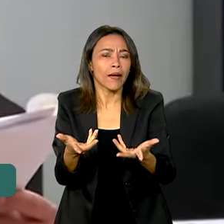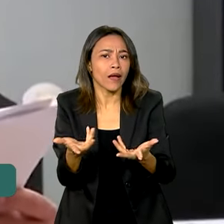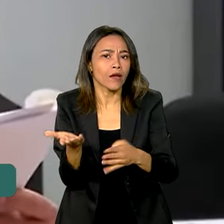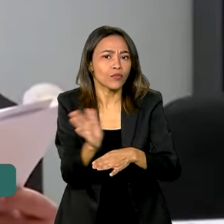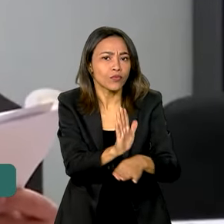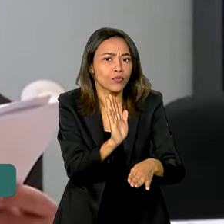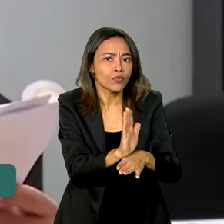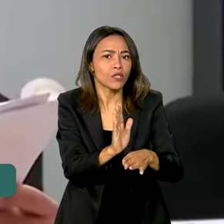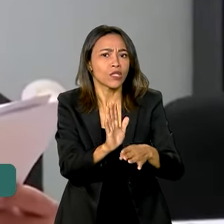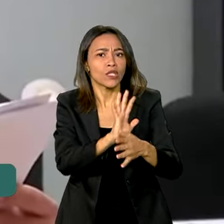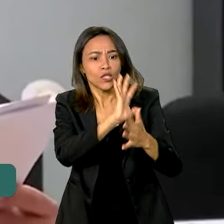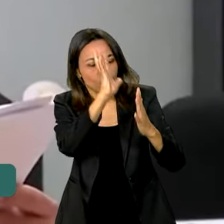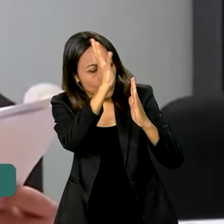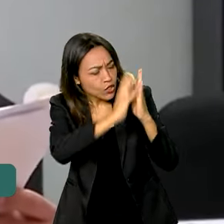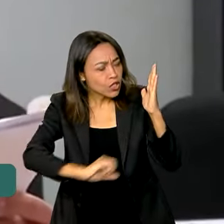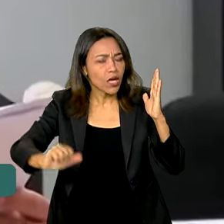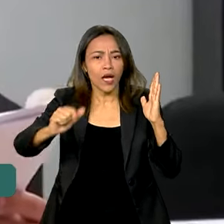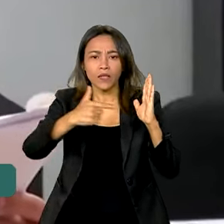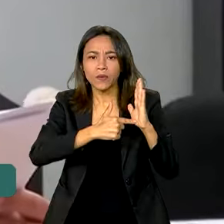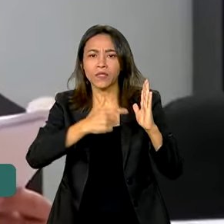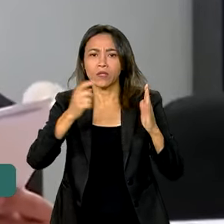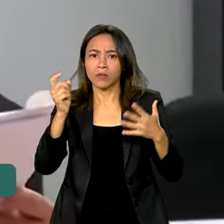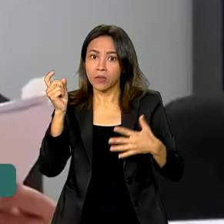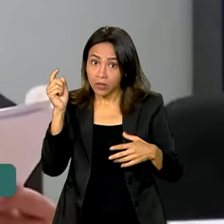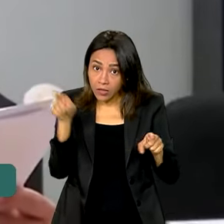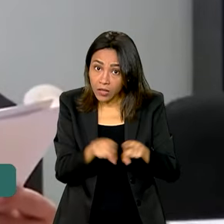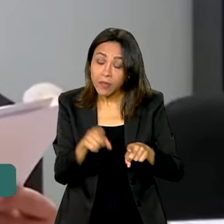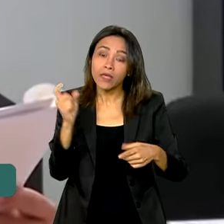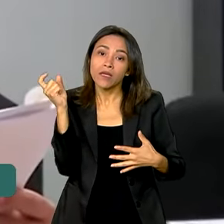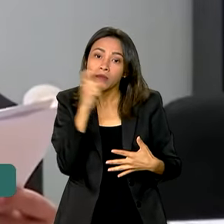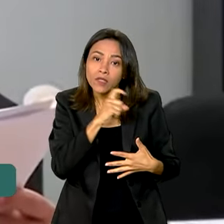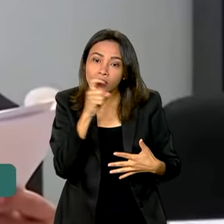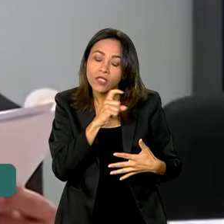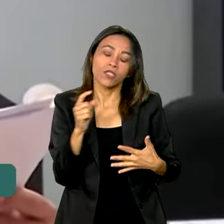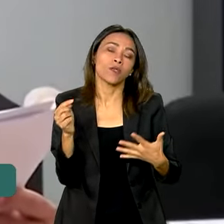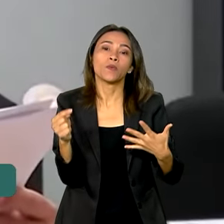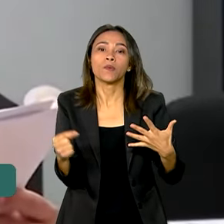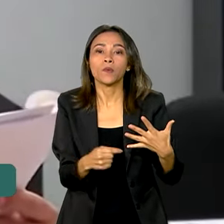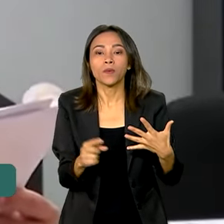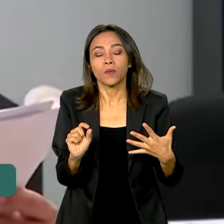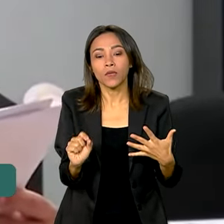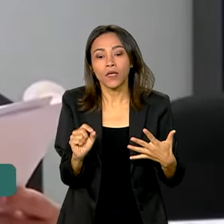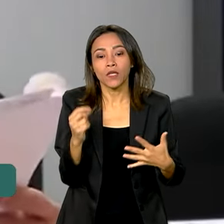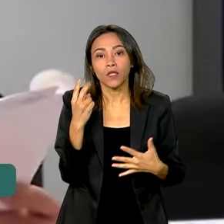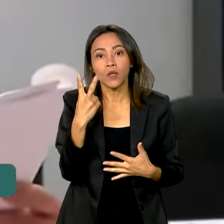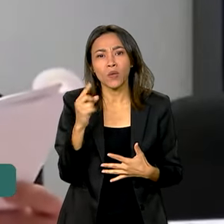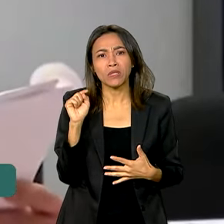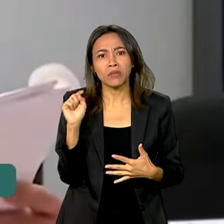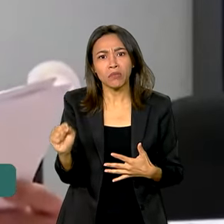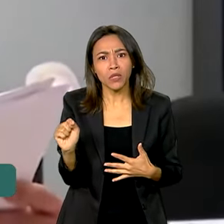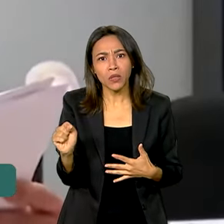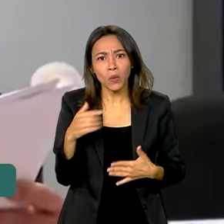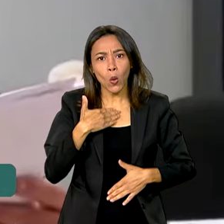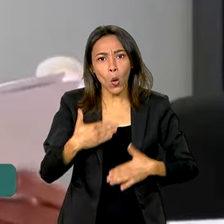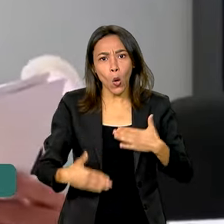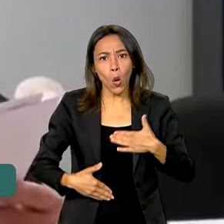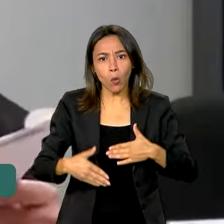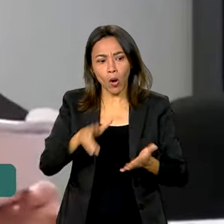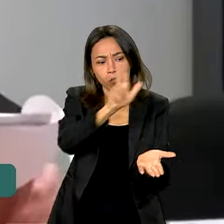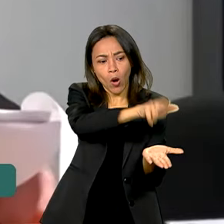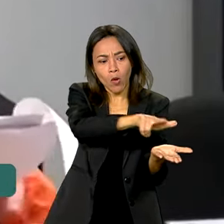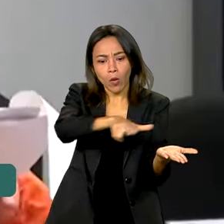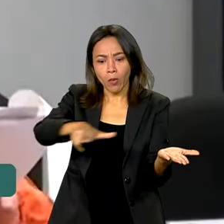tudo isso já foi tirado do ar. É mentira também que 2 mil corpos congelados estavam armazenados em